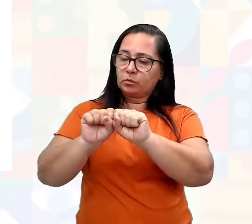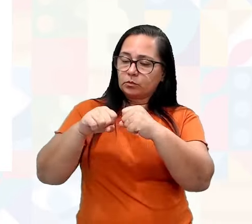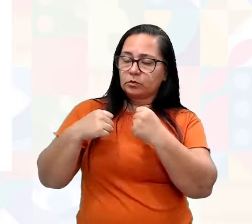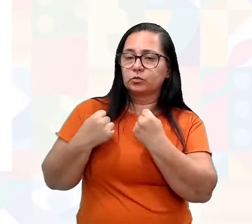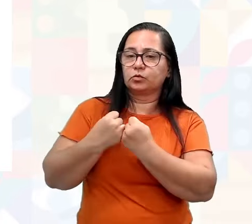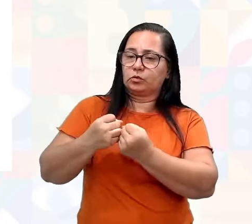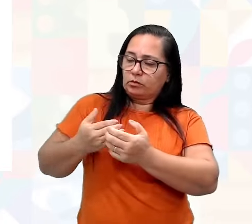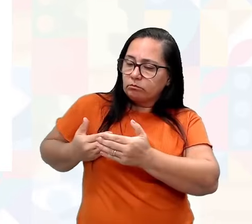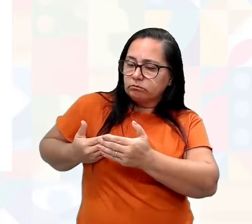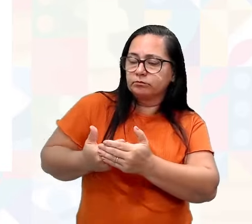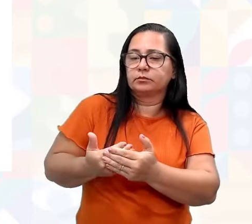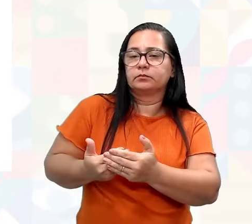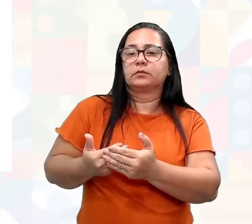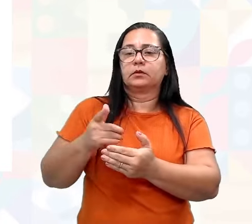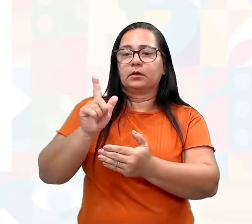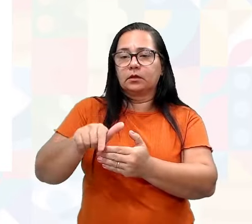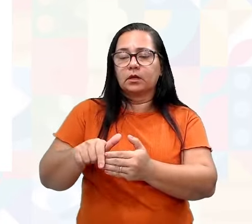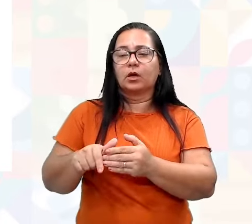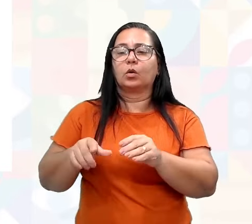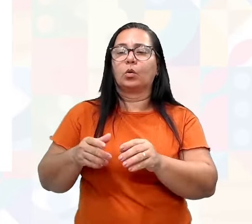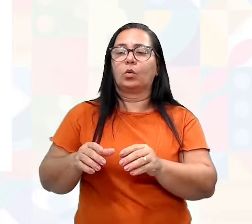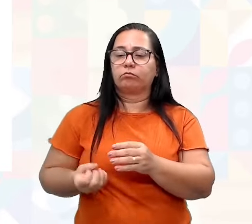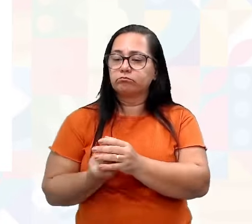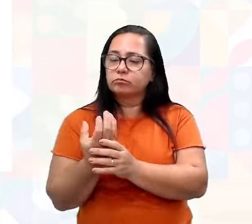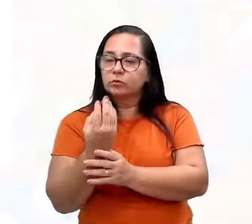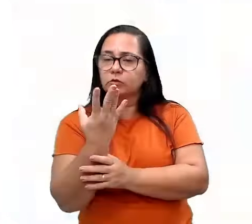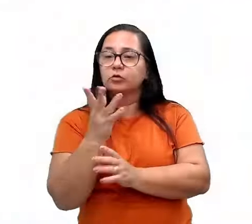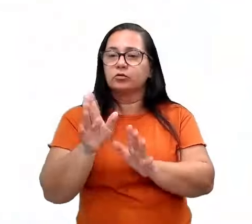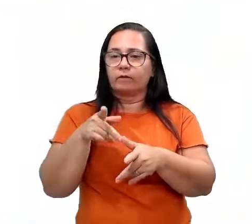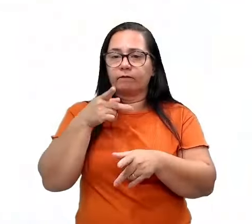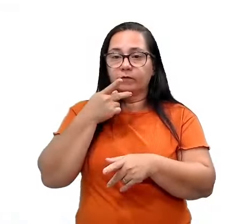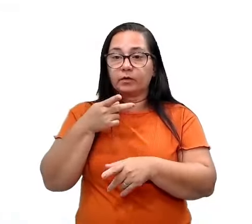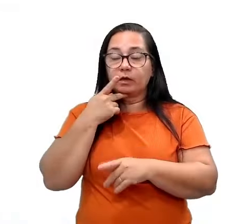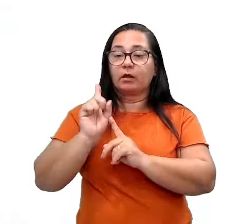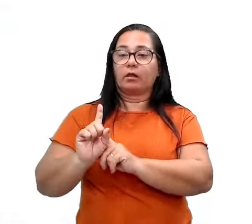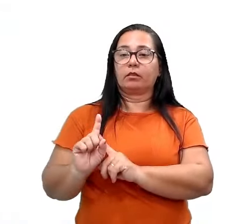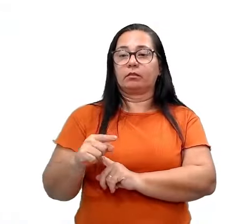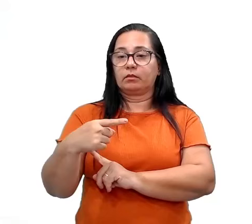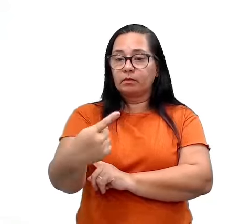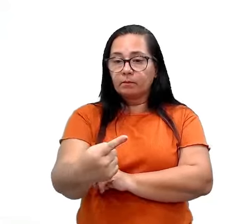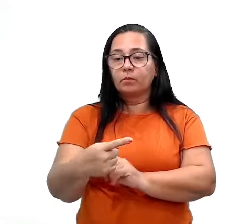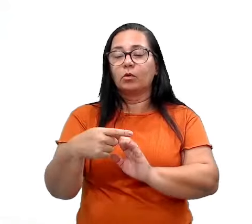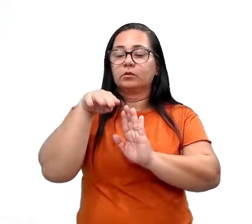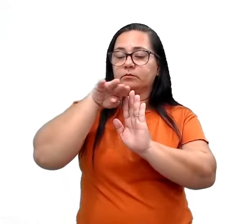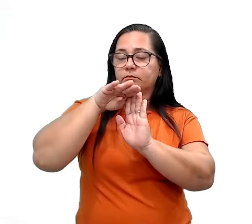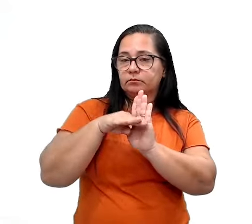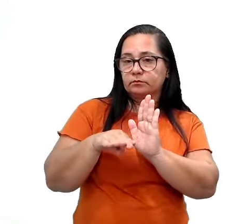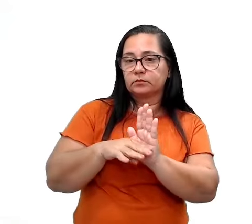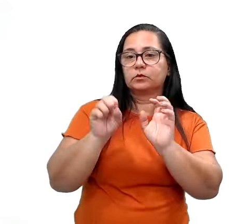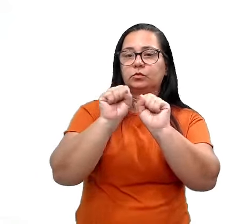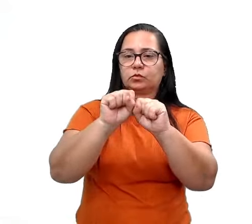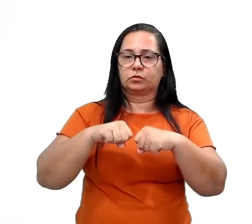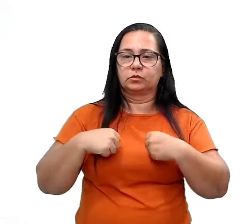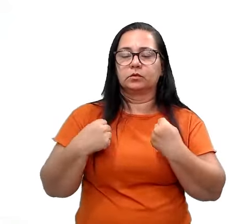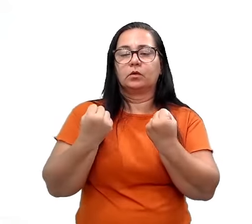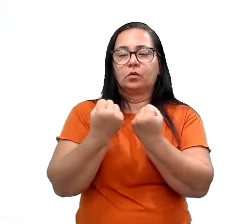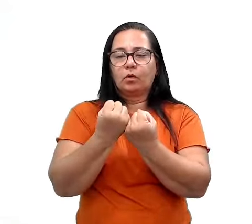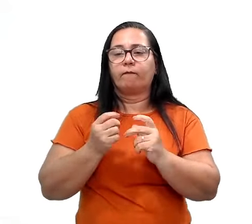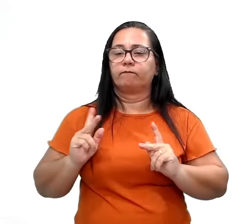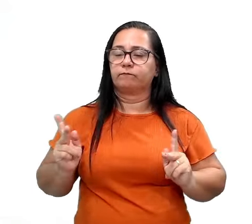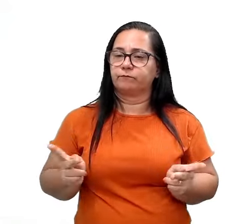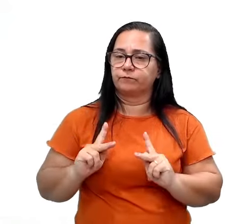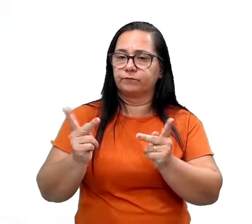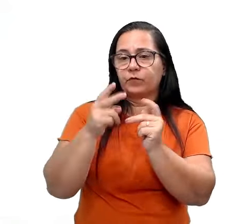construídas, que é basicamente tudo isso que eu acabei de falar. Depois, os primórdios da socialização, os valores